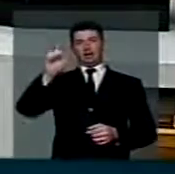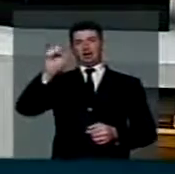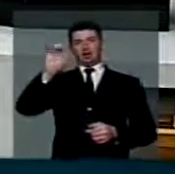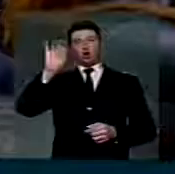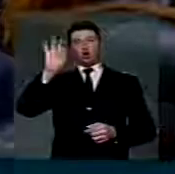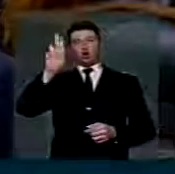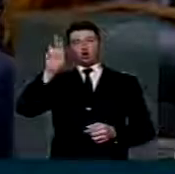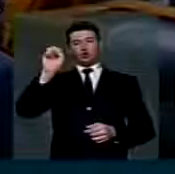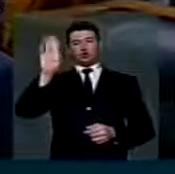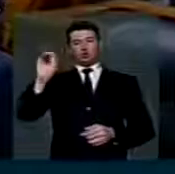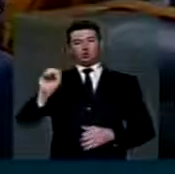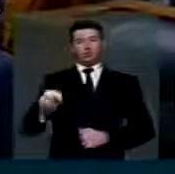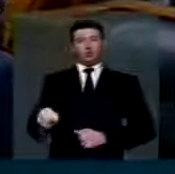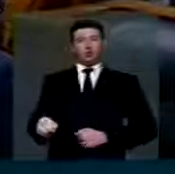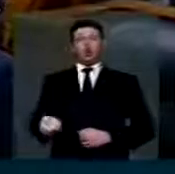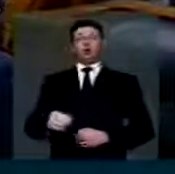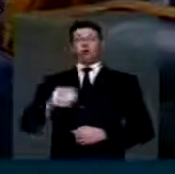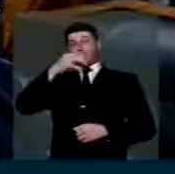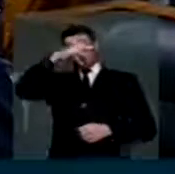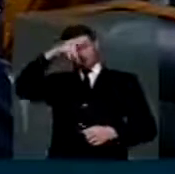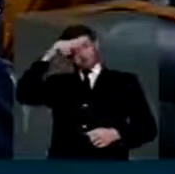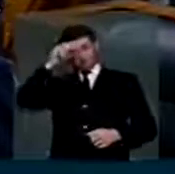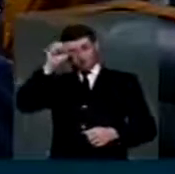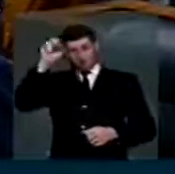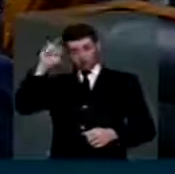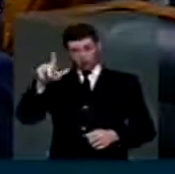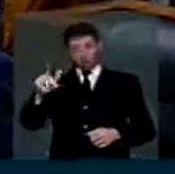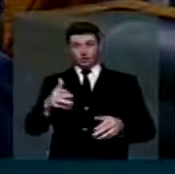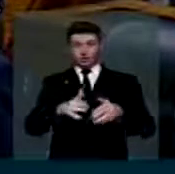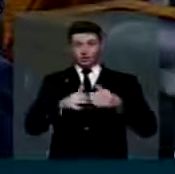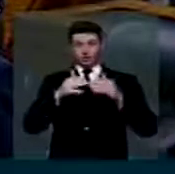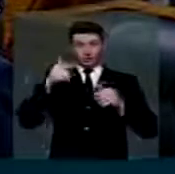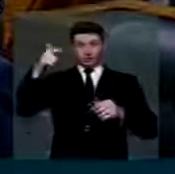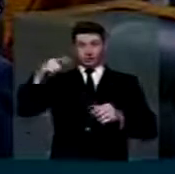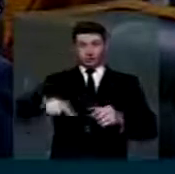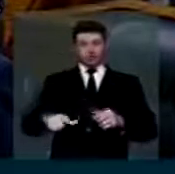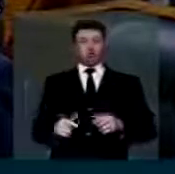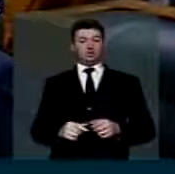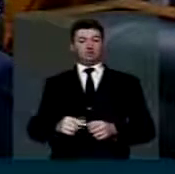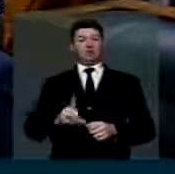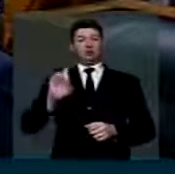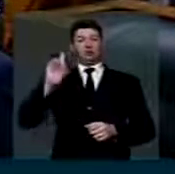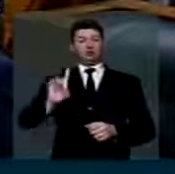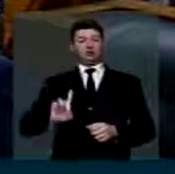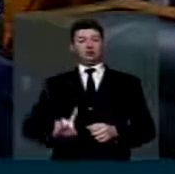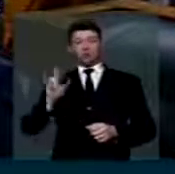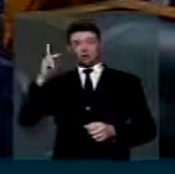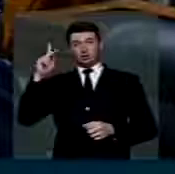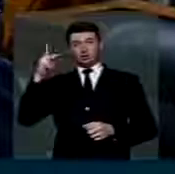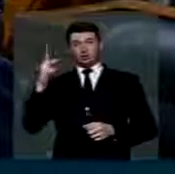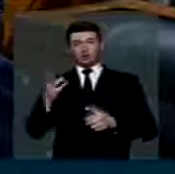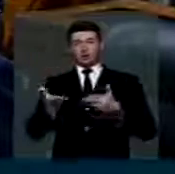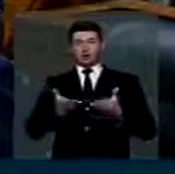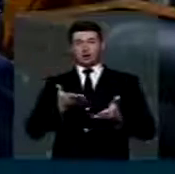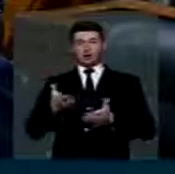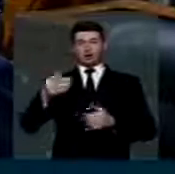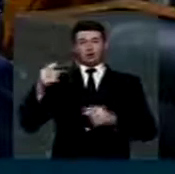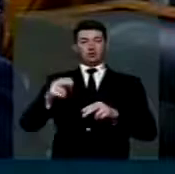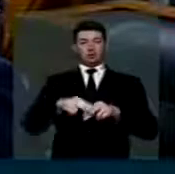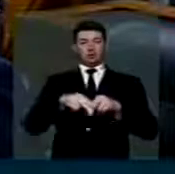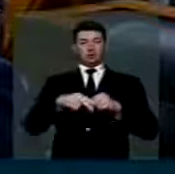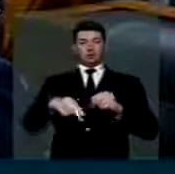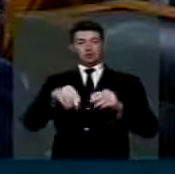Mato Grosso do Sul pede e reafirma o seu direito de ser atendido pelo